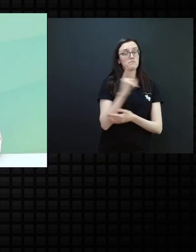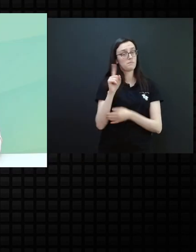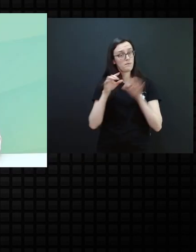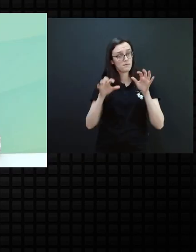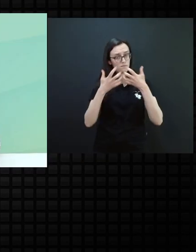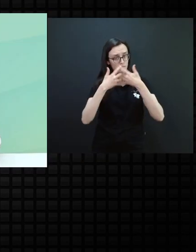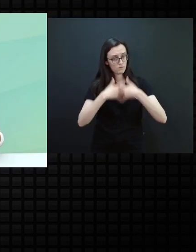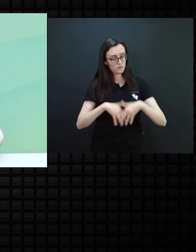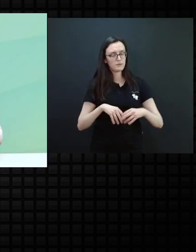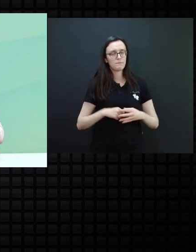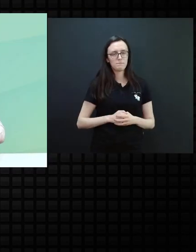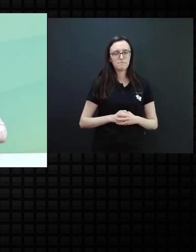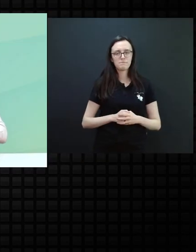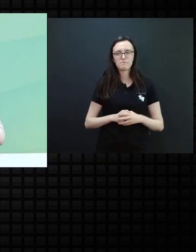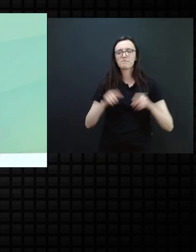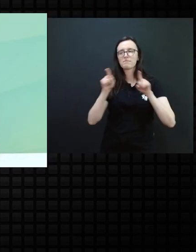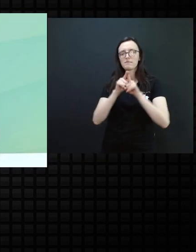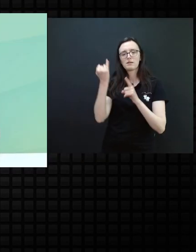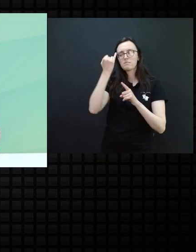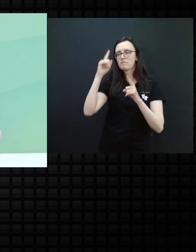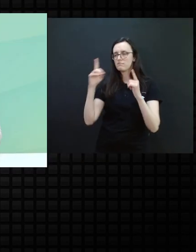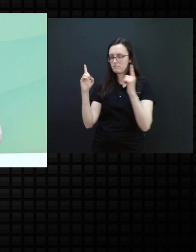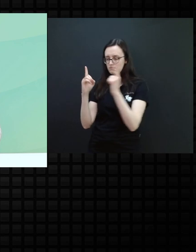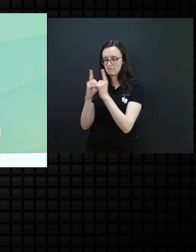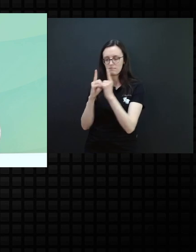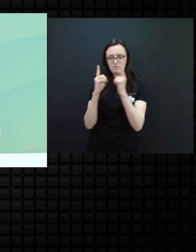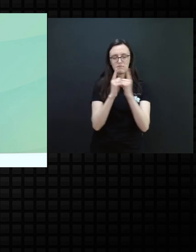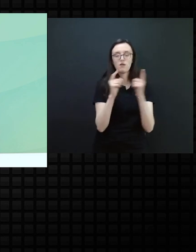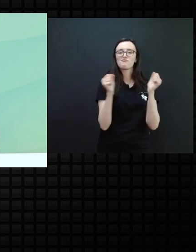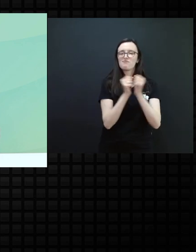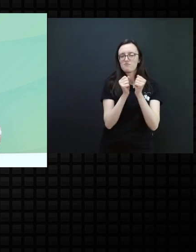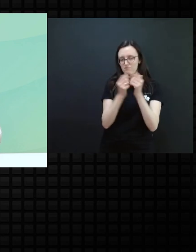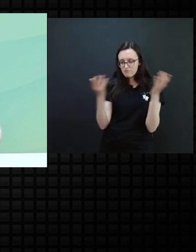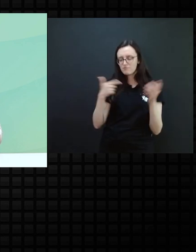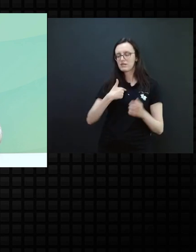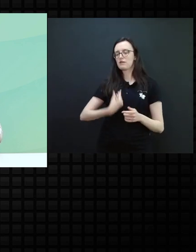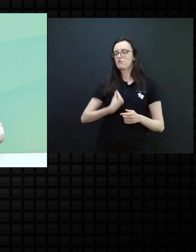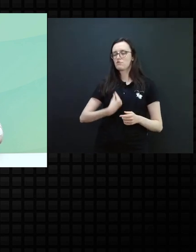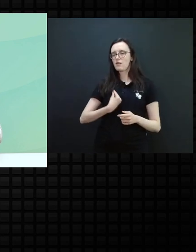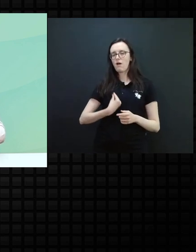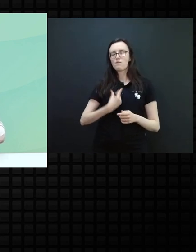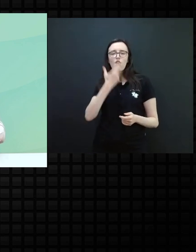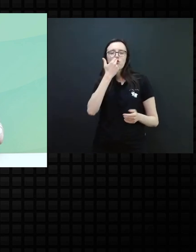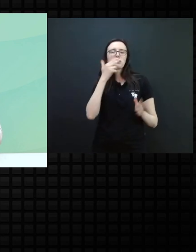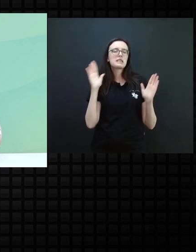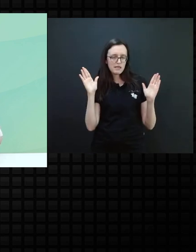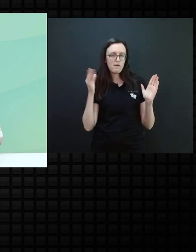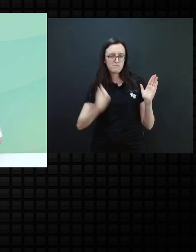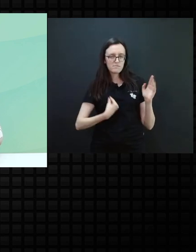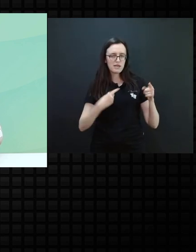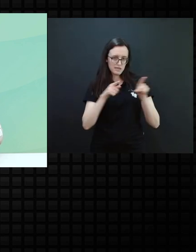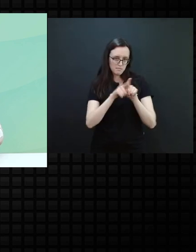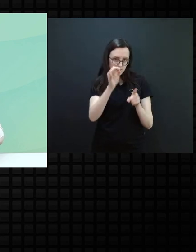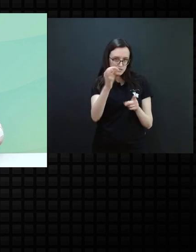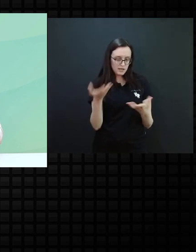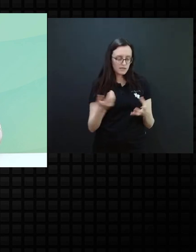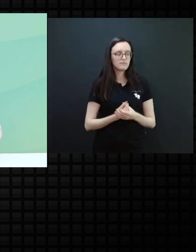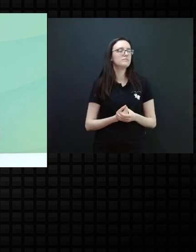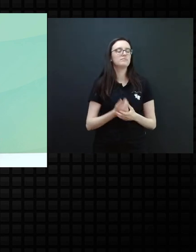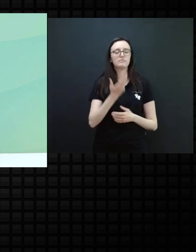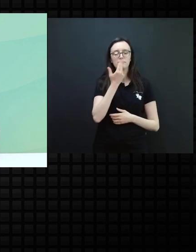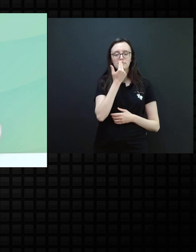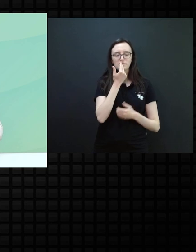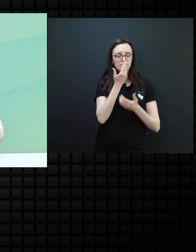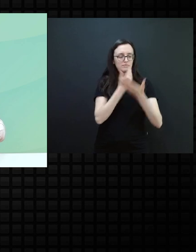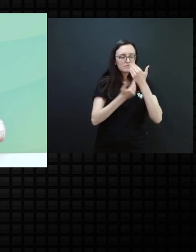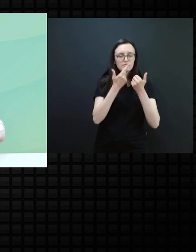É porque ali quando eu estou corpo a corpo, né? De qualquer maneira, né? Eu estou numa nutrição também, né? Criando